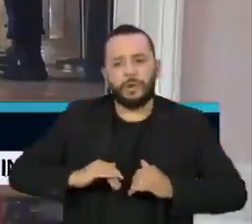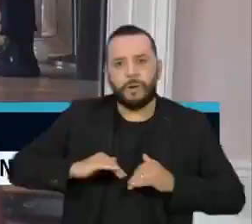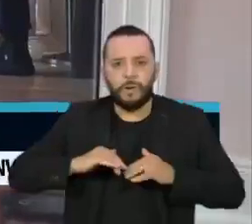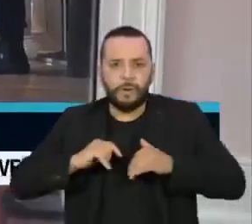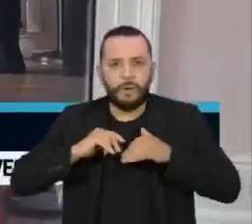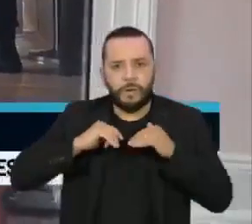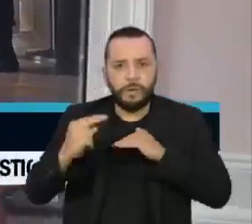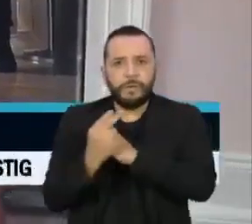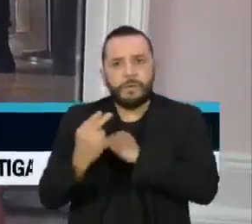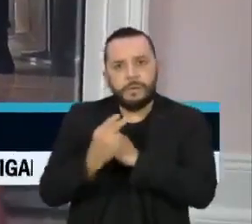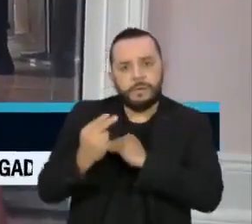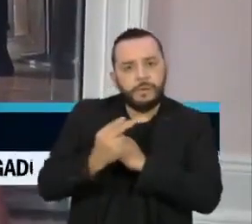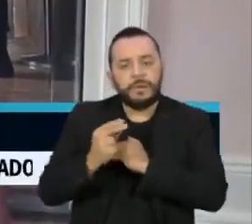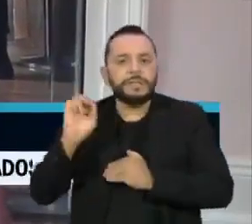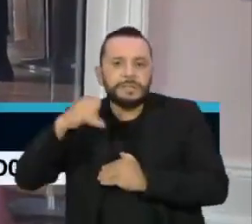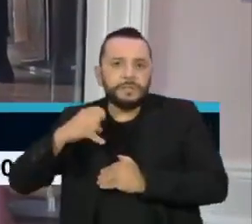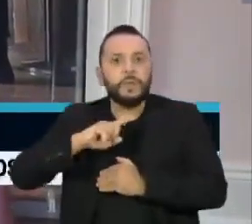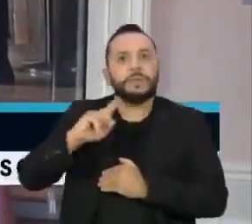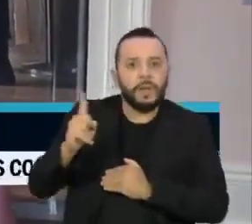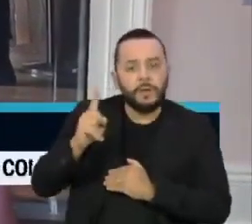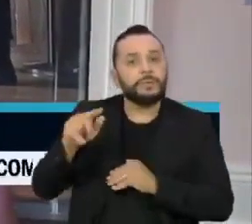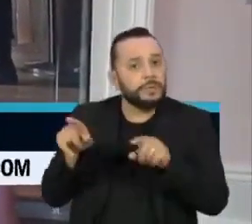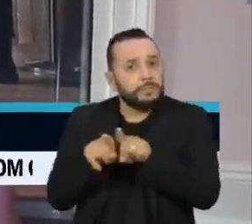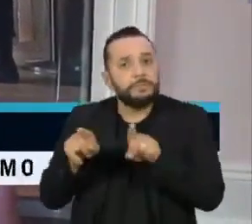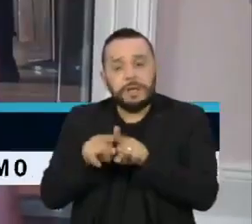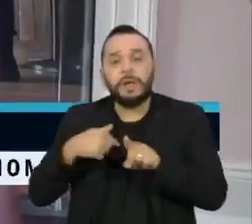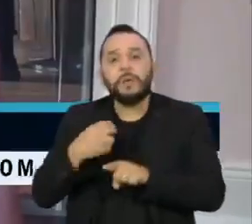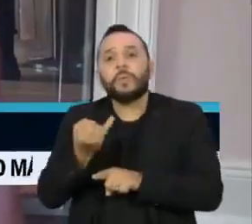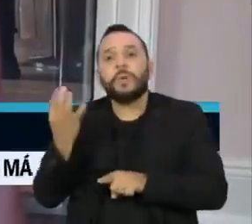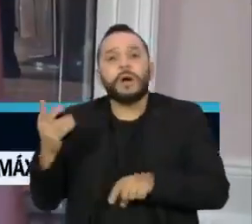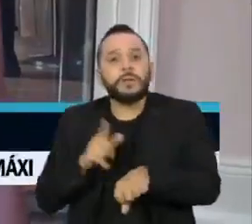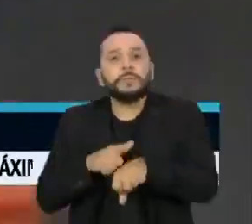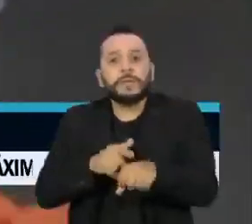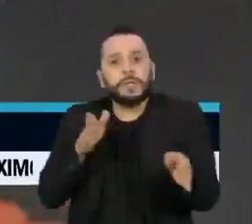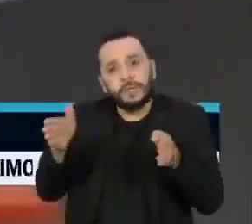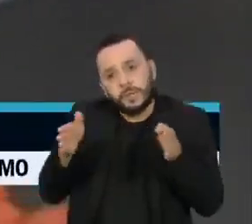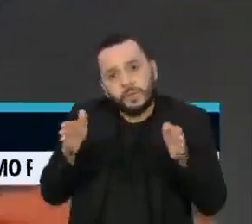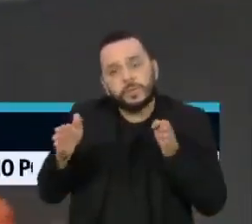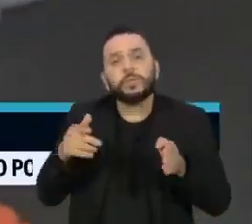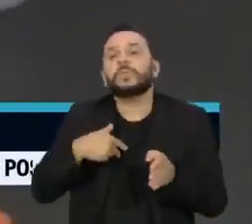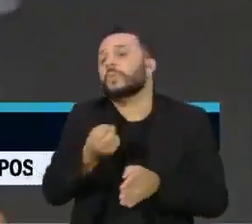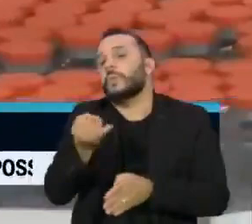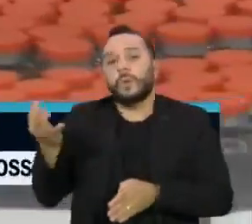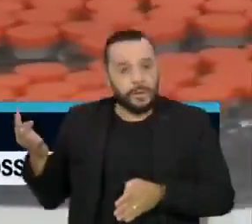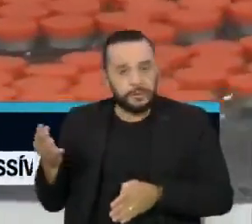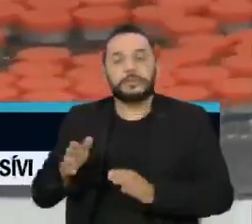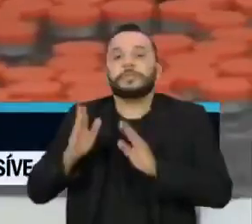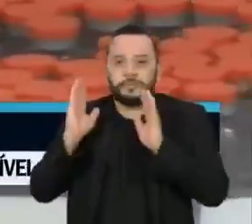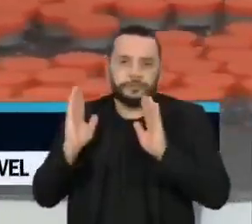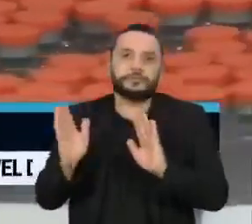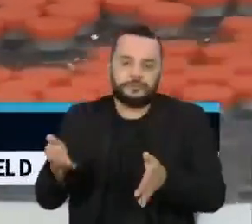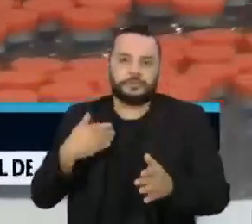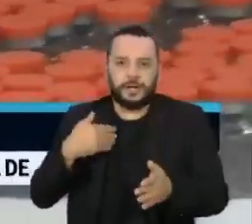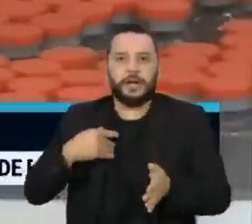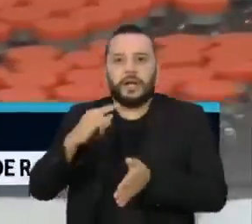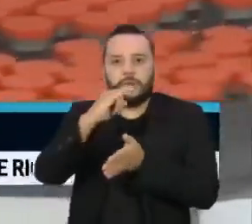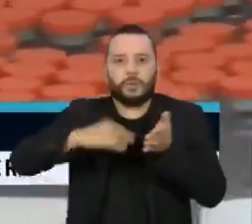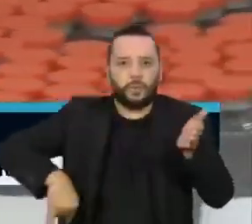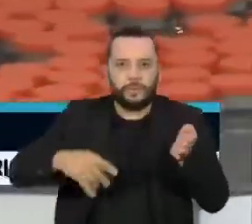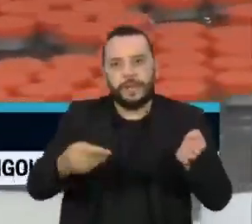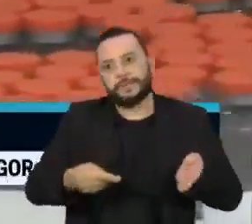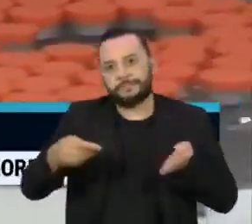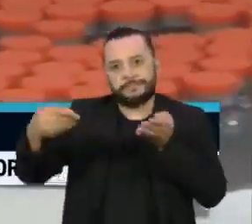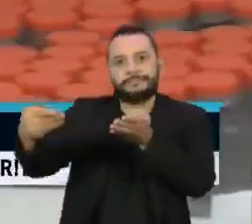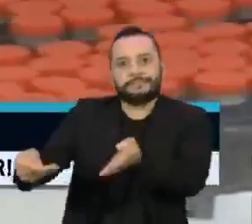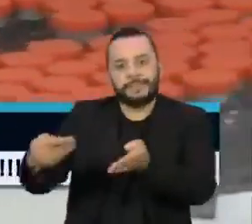no organismo e verificar por quanto tempo eles permanecem ativos. A entrega já estava prevista como parte da autorização